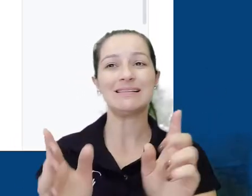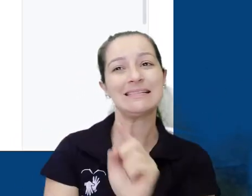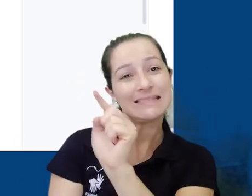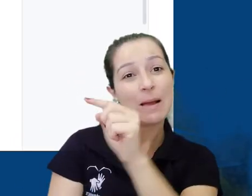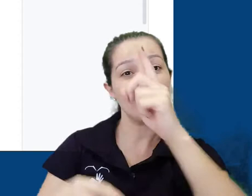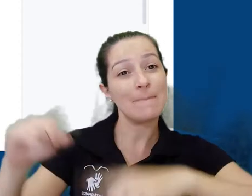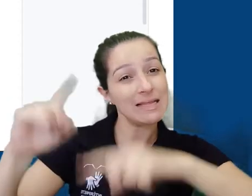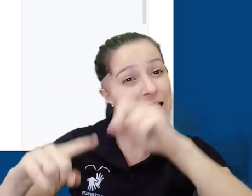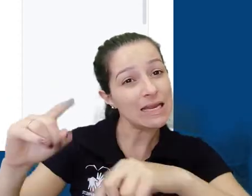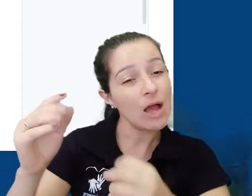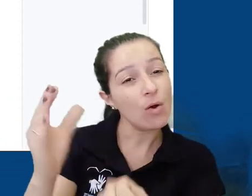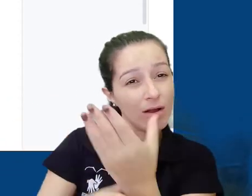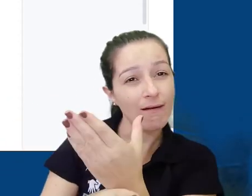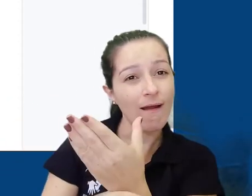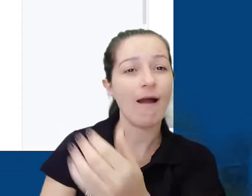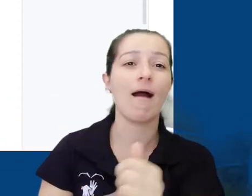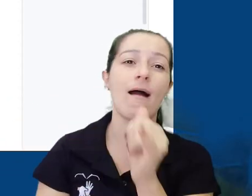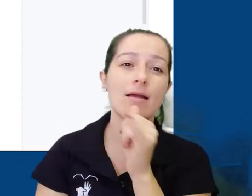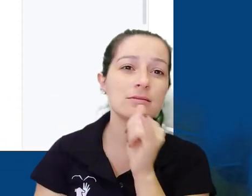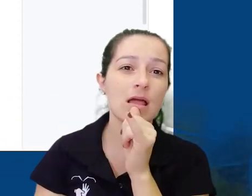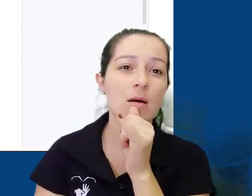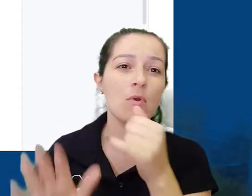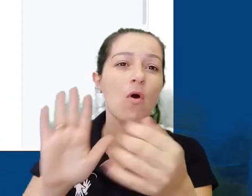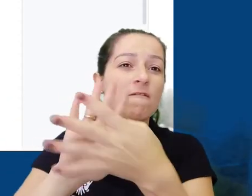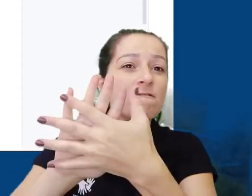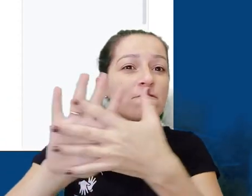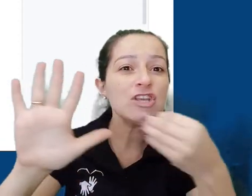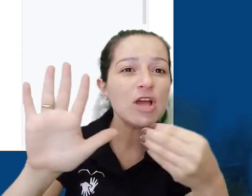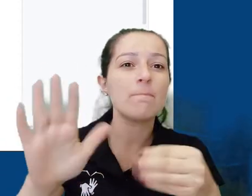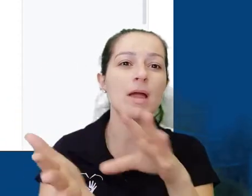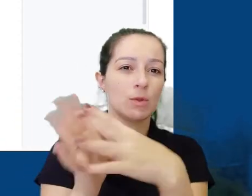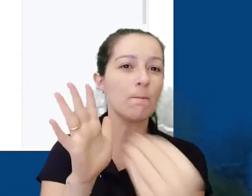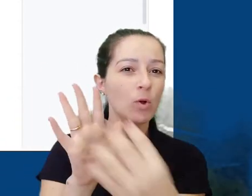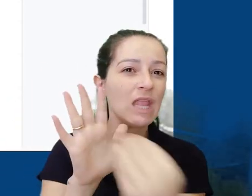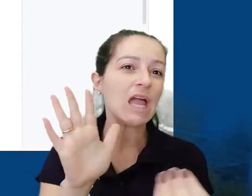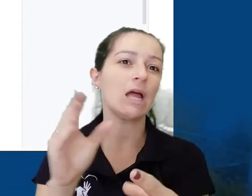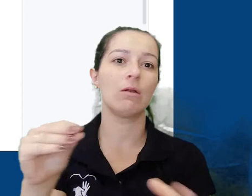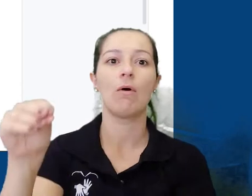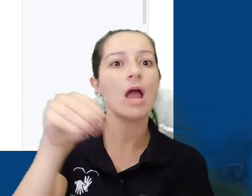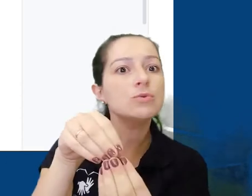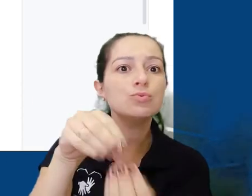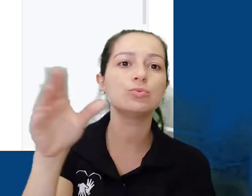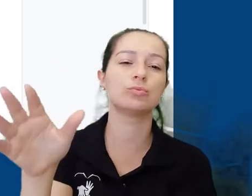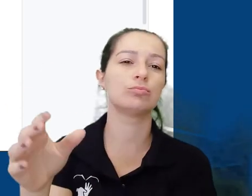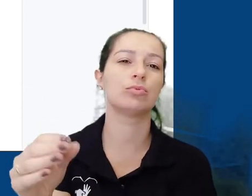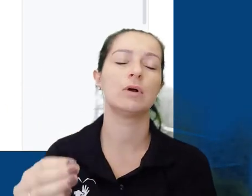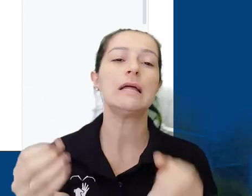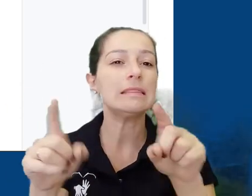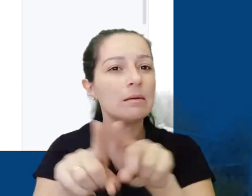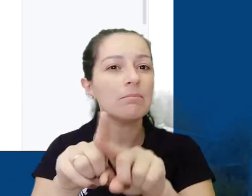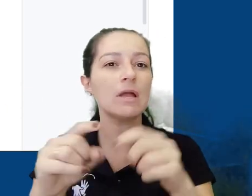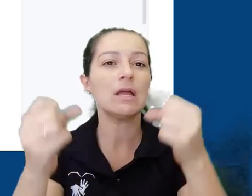material ele pode ser ótimo para criarmos, por exemplo, um modelo de fichamento, um modelo de resumo ou resenha. Funciona bem para enviar